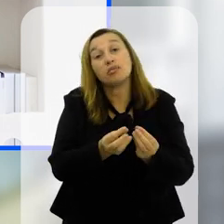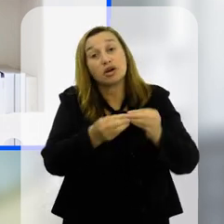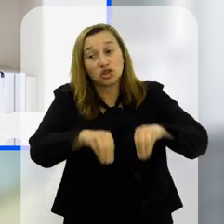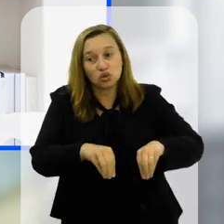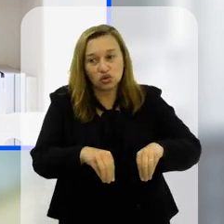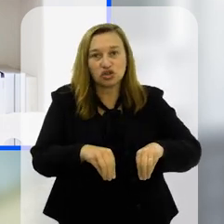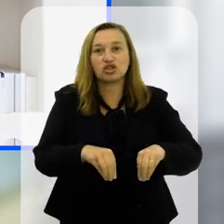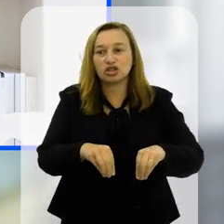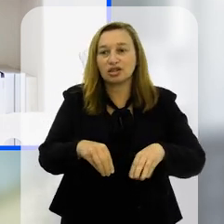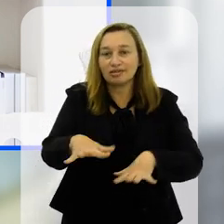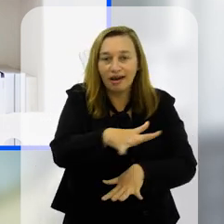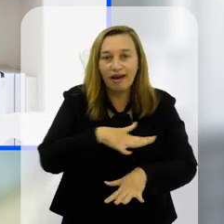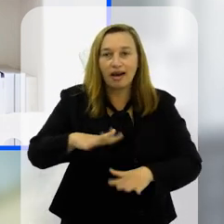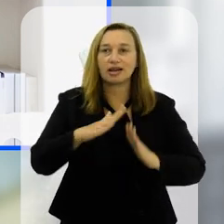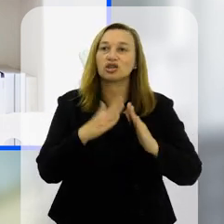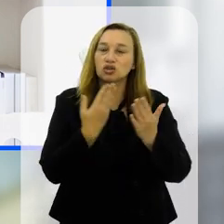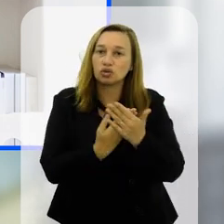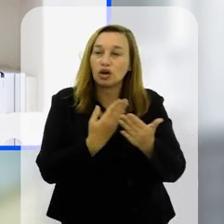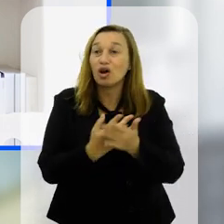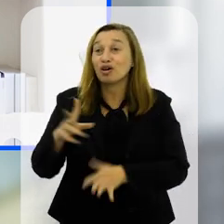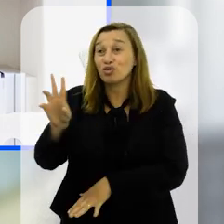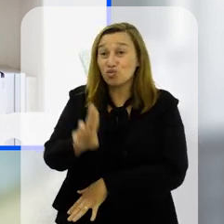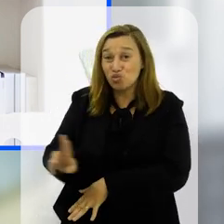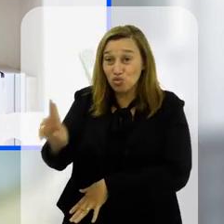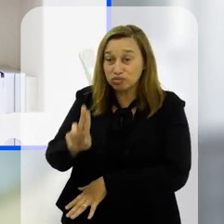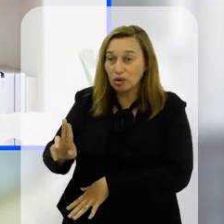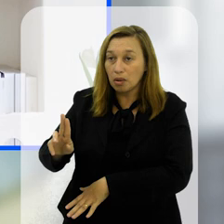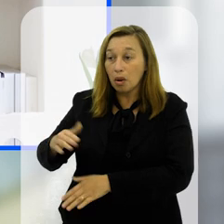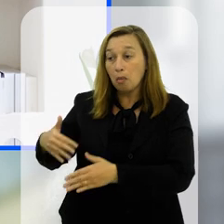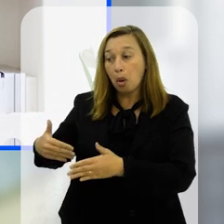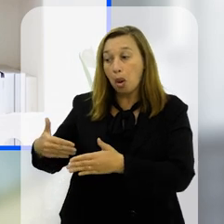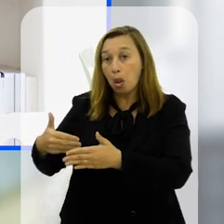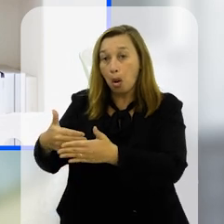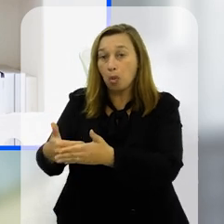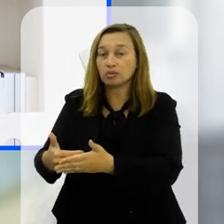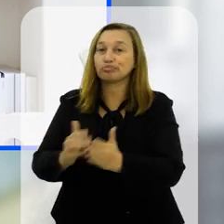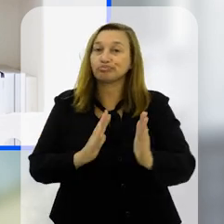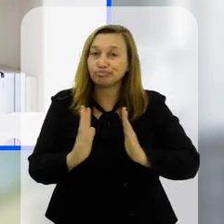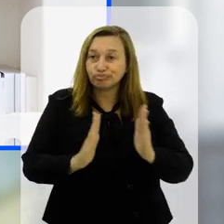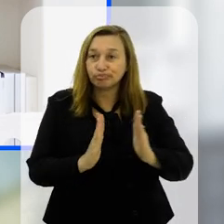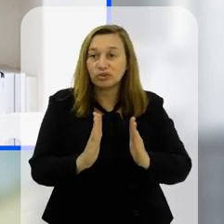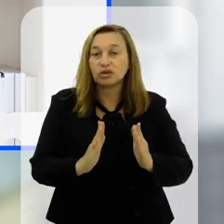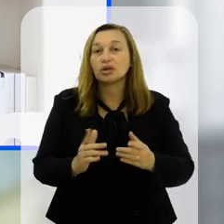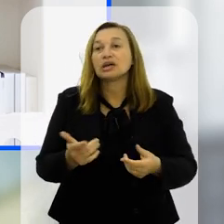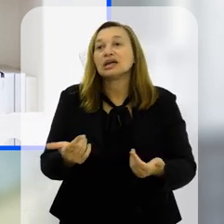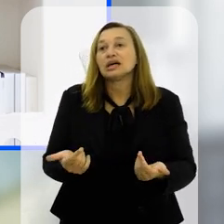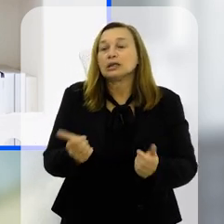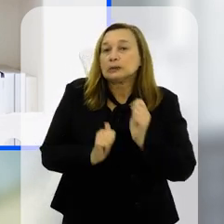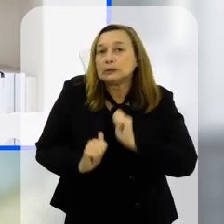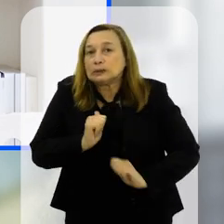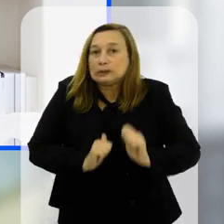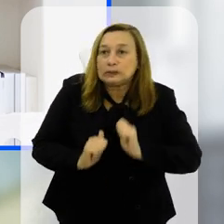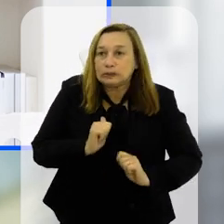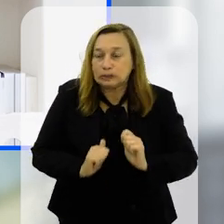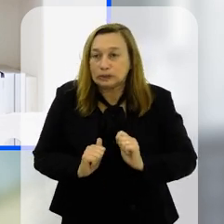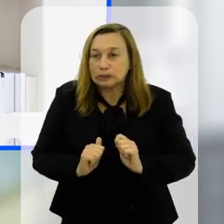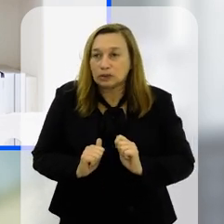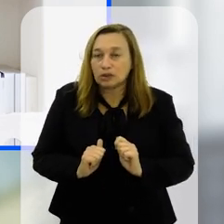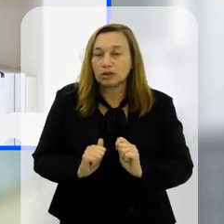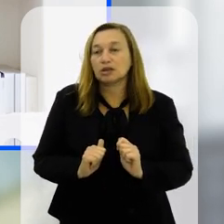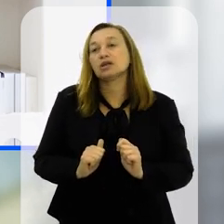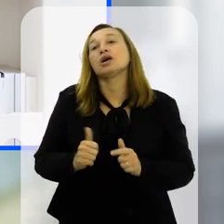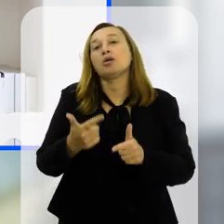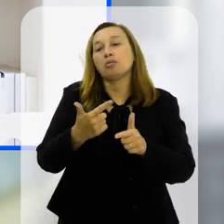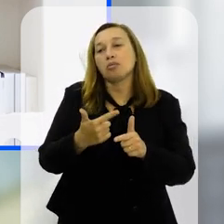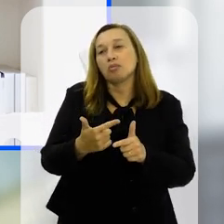negativamente no ambiente escolar e a utilização por longos períodos pode causar ansiedade, instabilidade